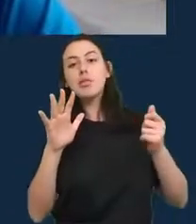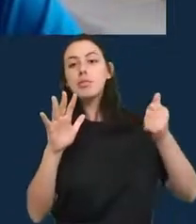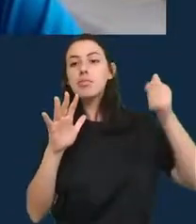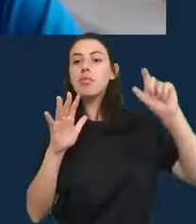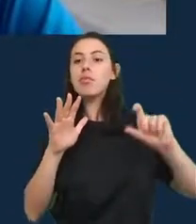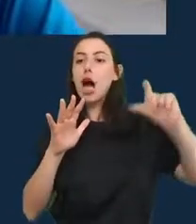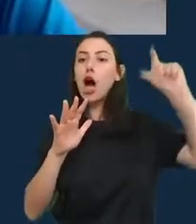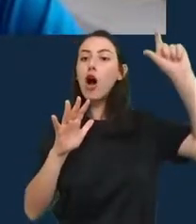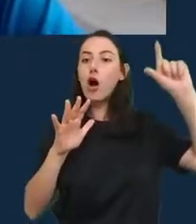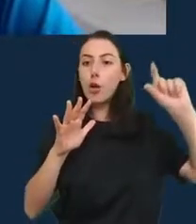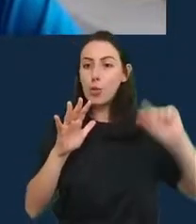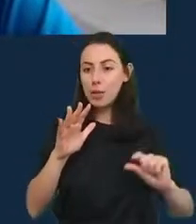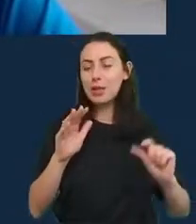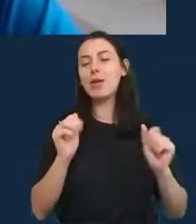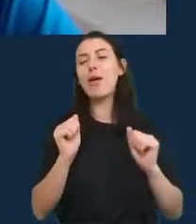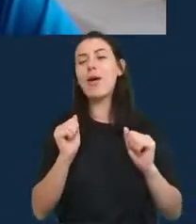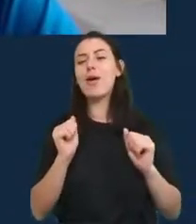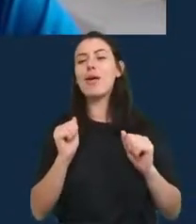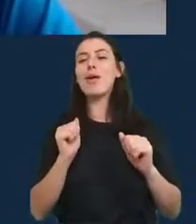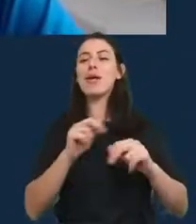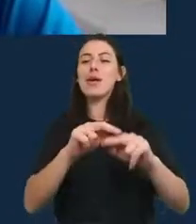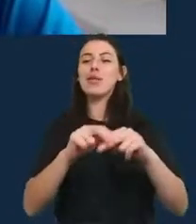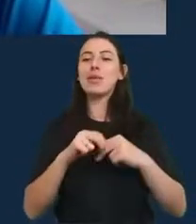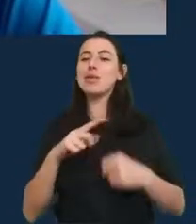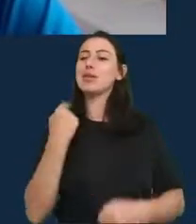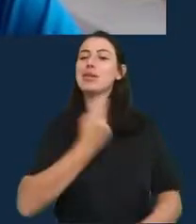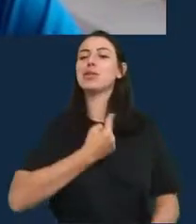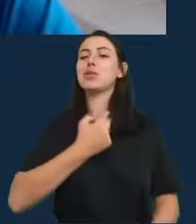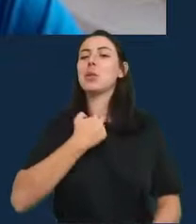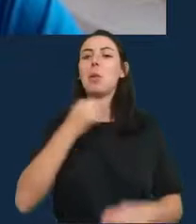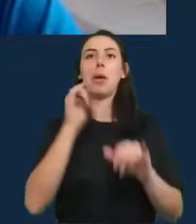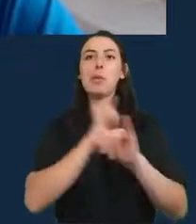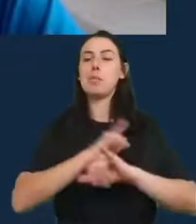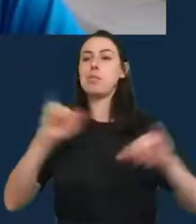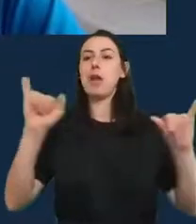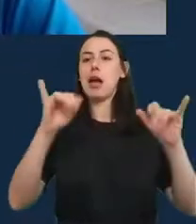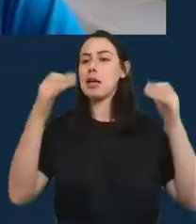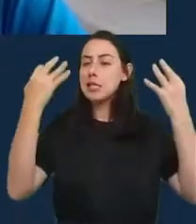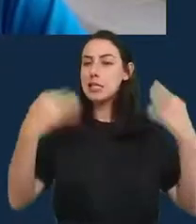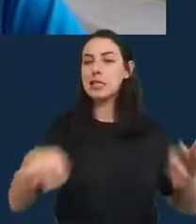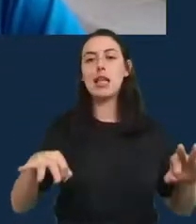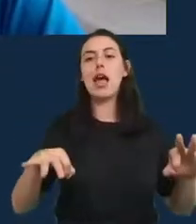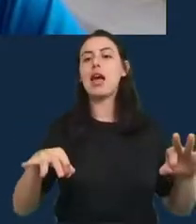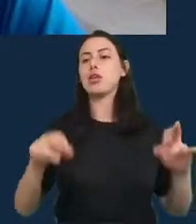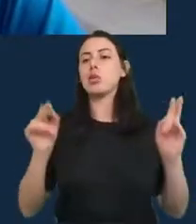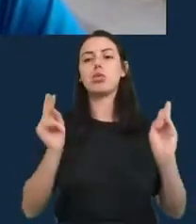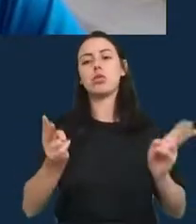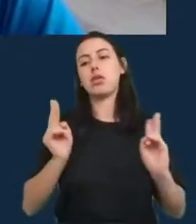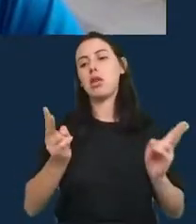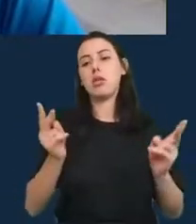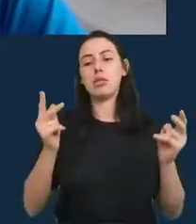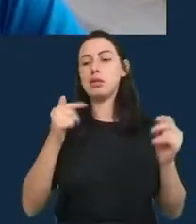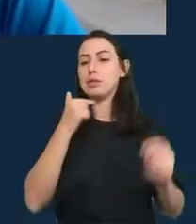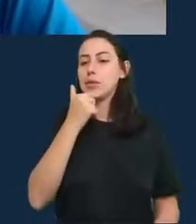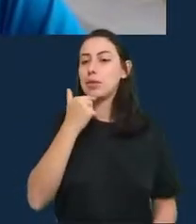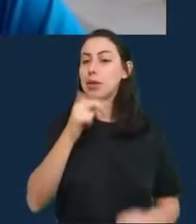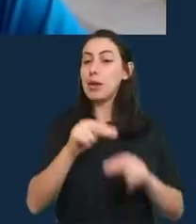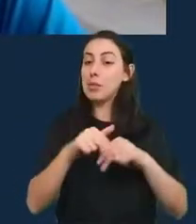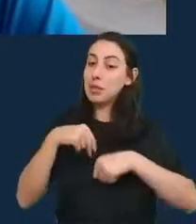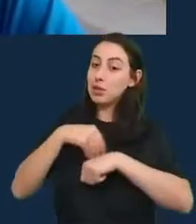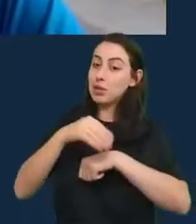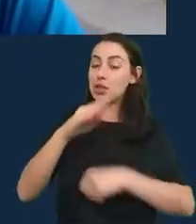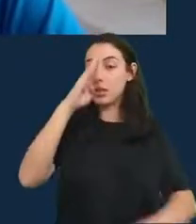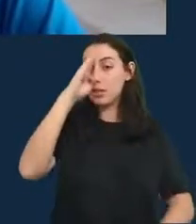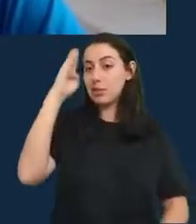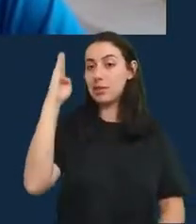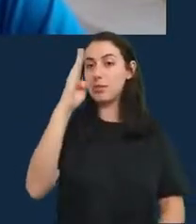não é uma coisa que a gente pode fazer em todo o ambiente então a minha recomendação principal é dar uma faixa se o